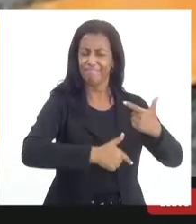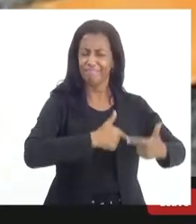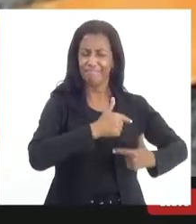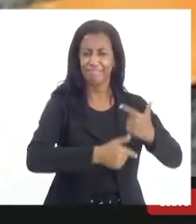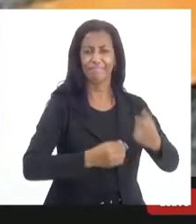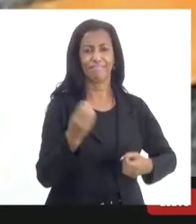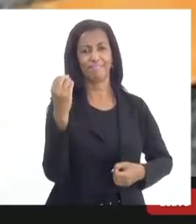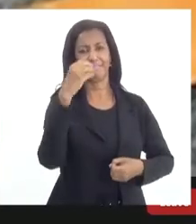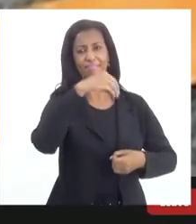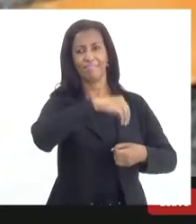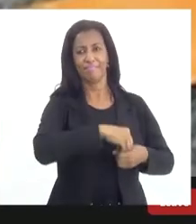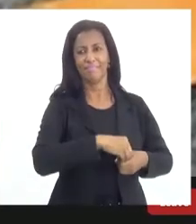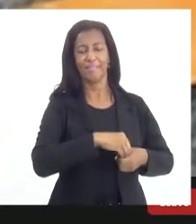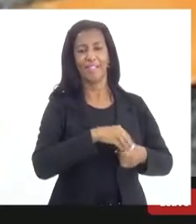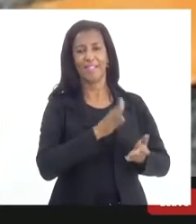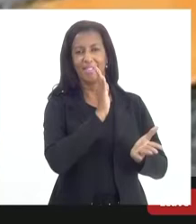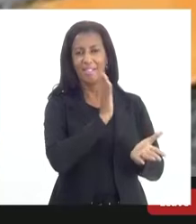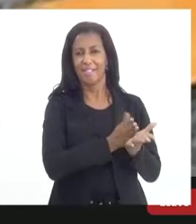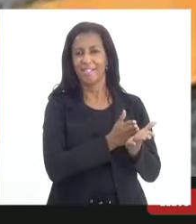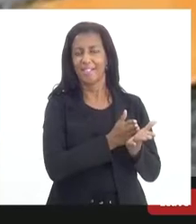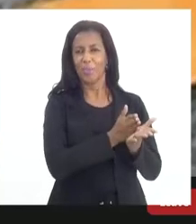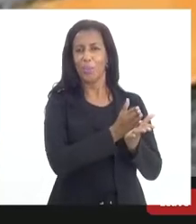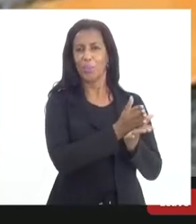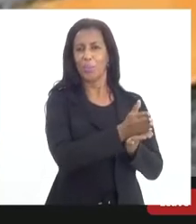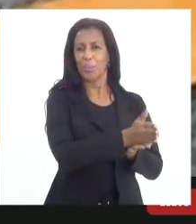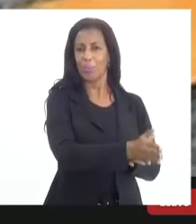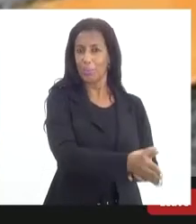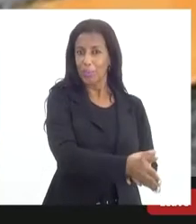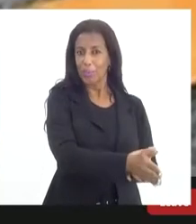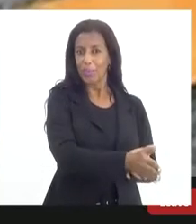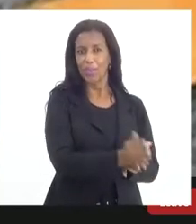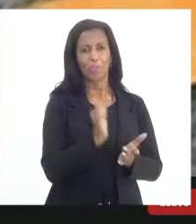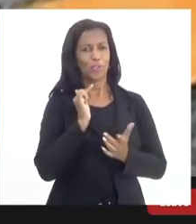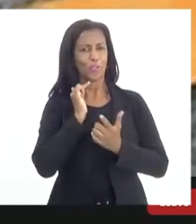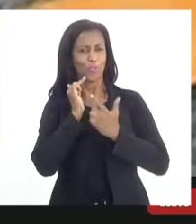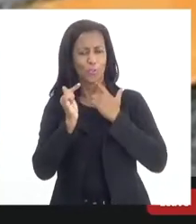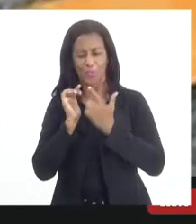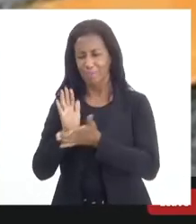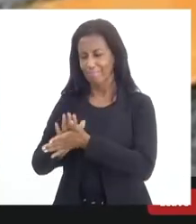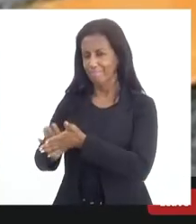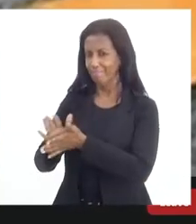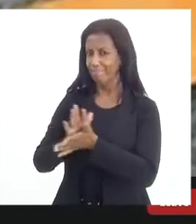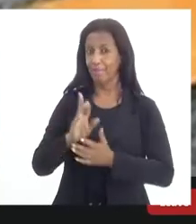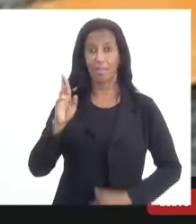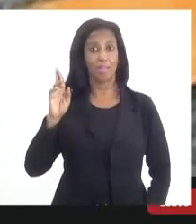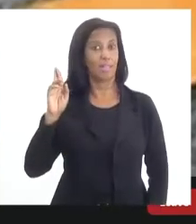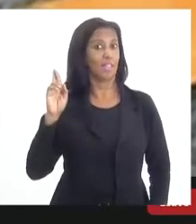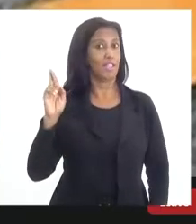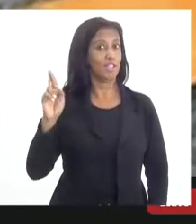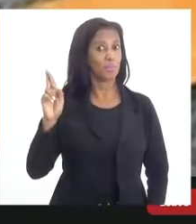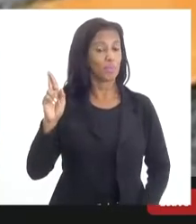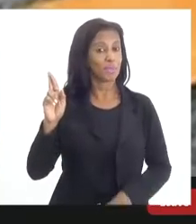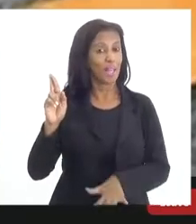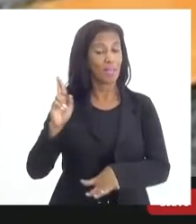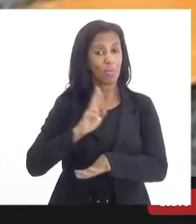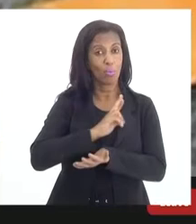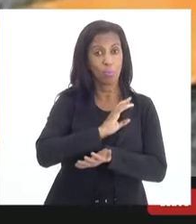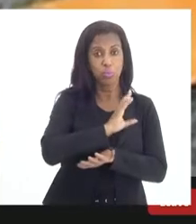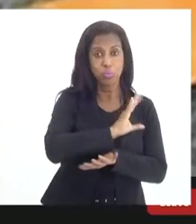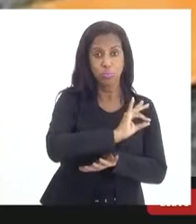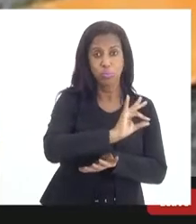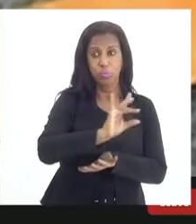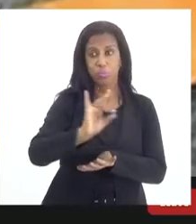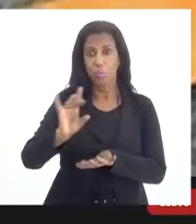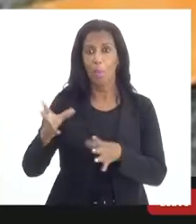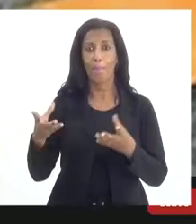linha e, sem dúvida nenhuma, responsável por muitos daqueles